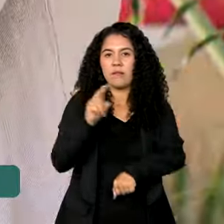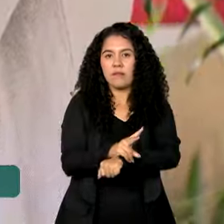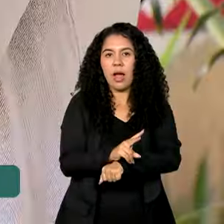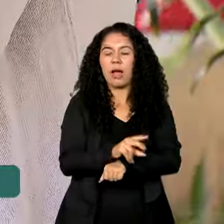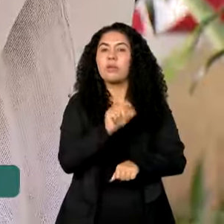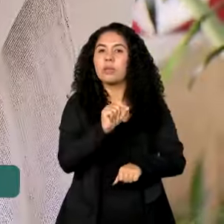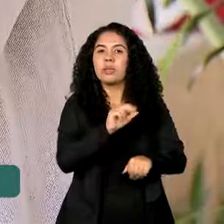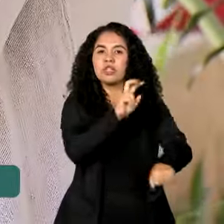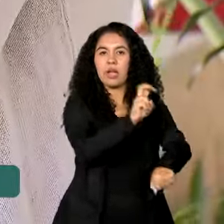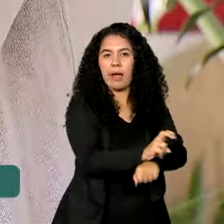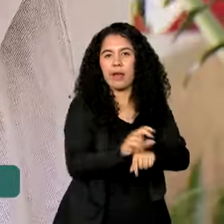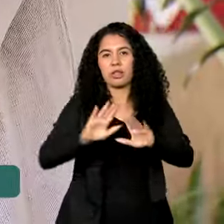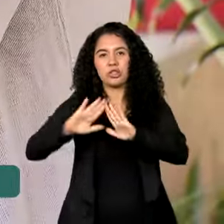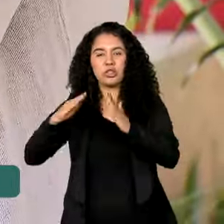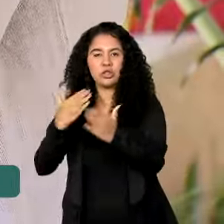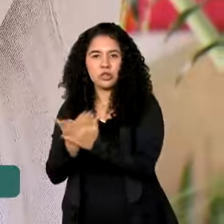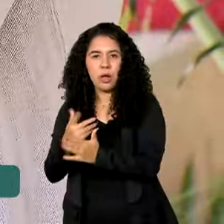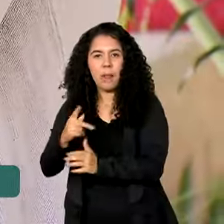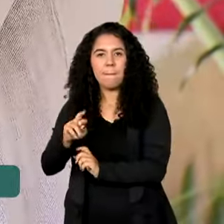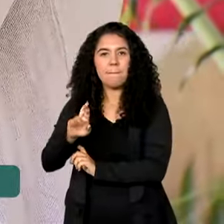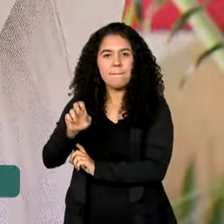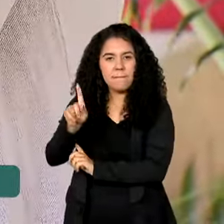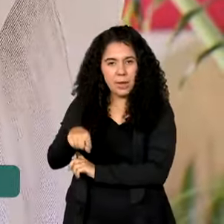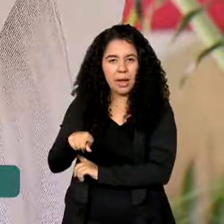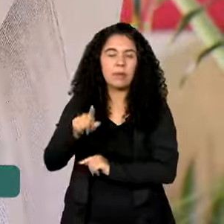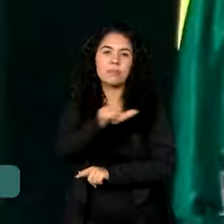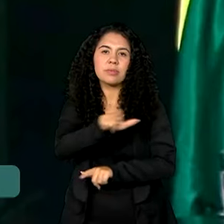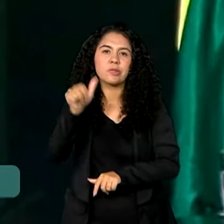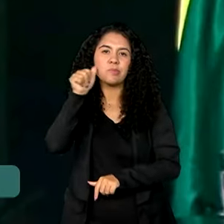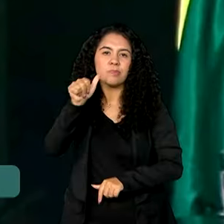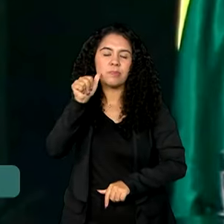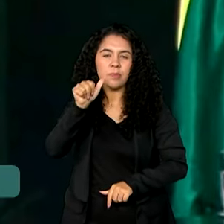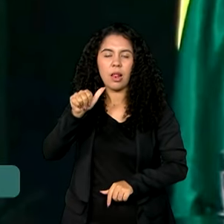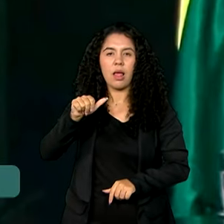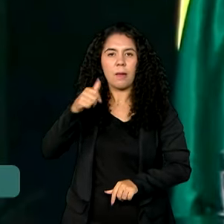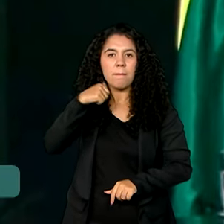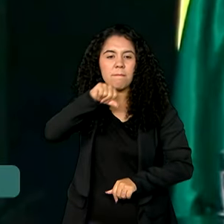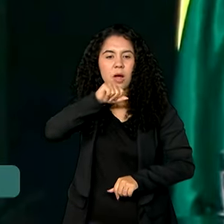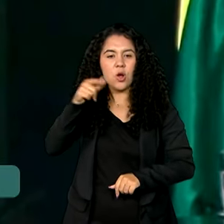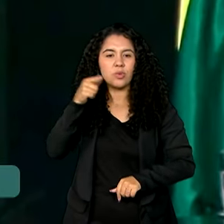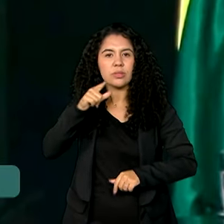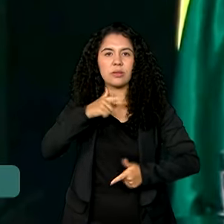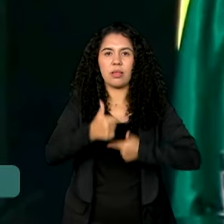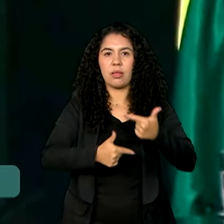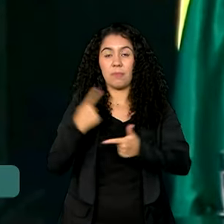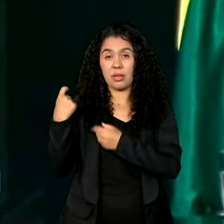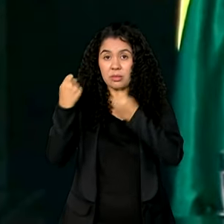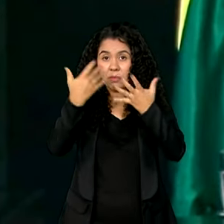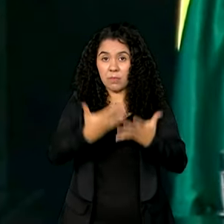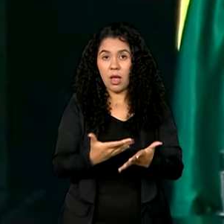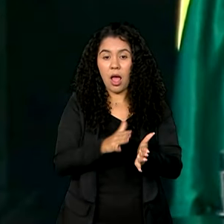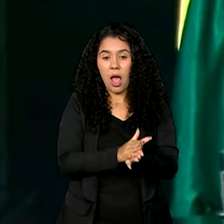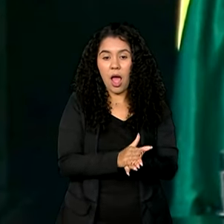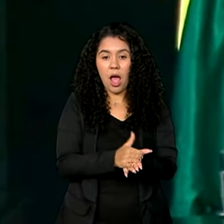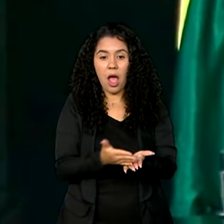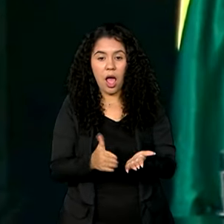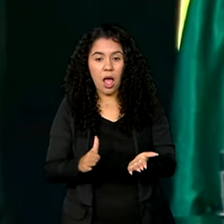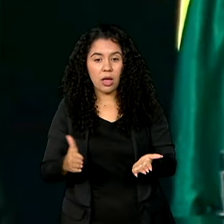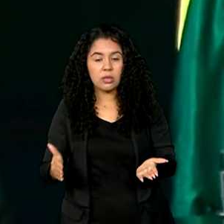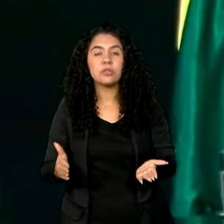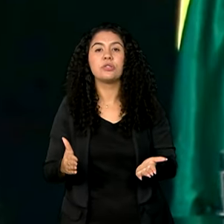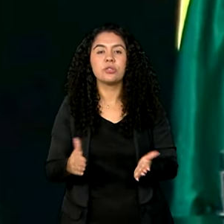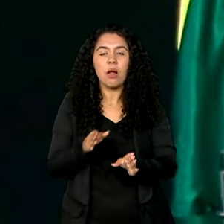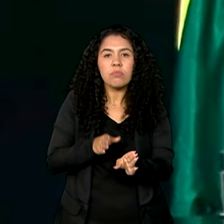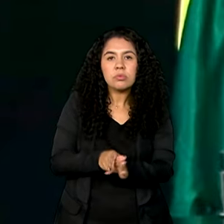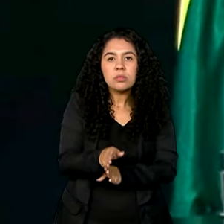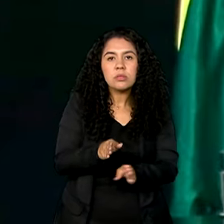creches e pré-escolas para que as mães possam trabalhar. A nossa cartilha com todas as ações, quem é que executa, quais